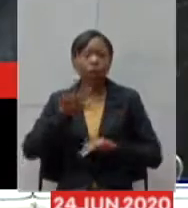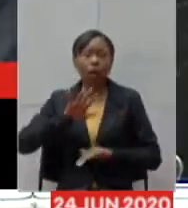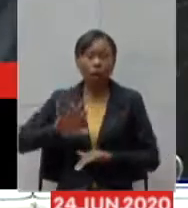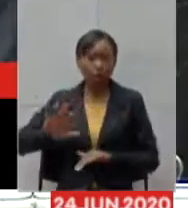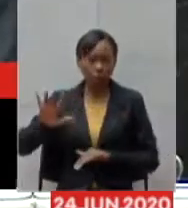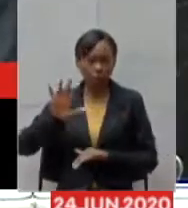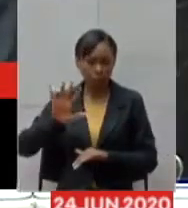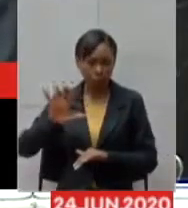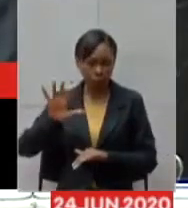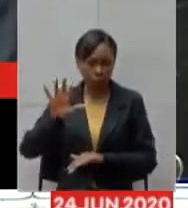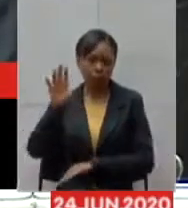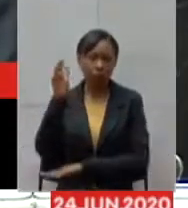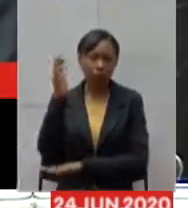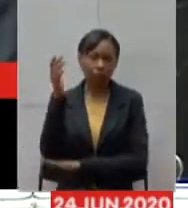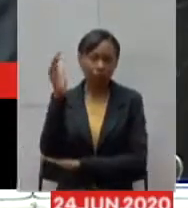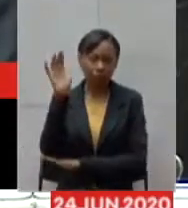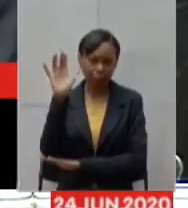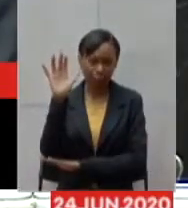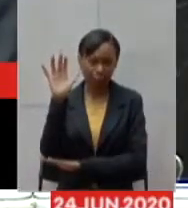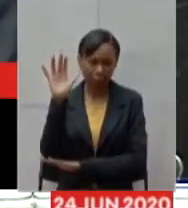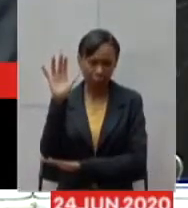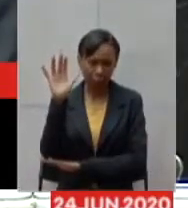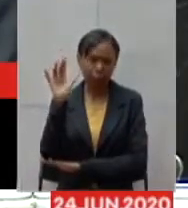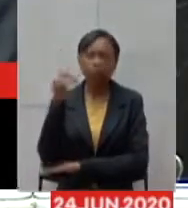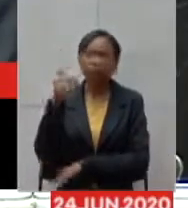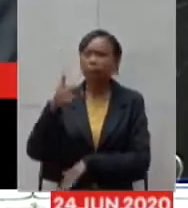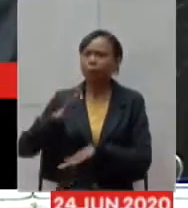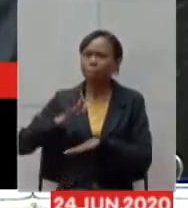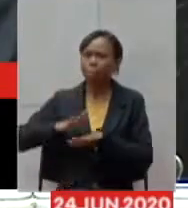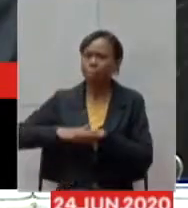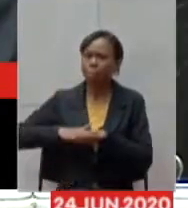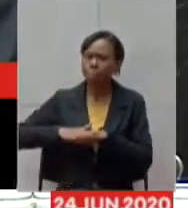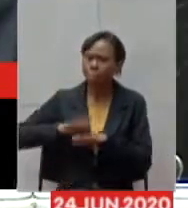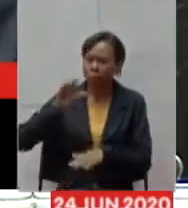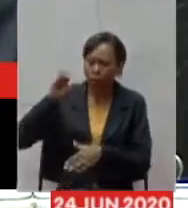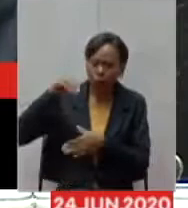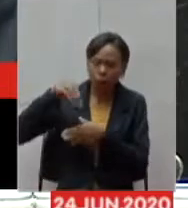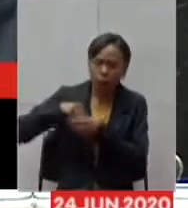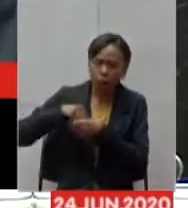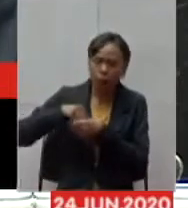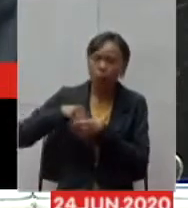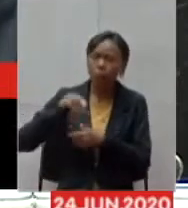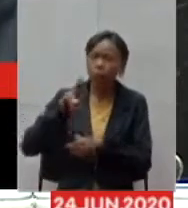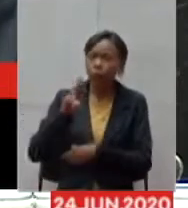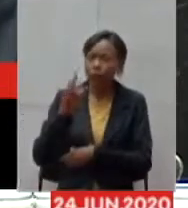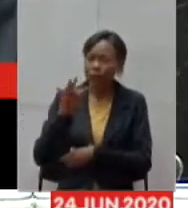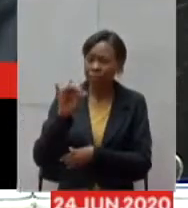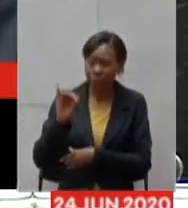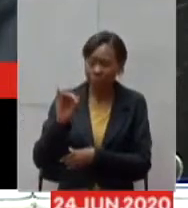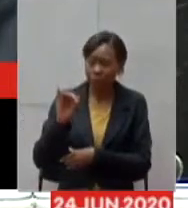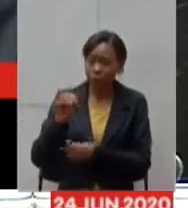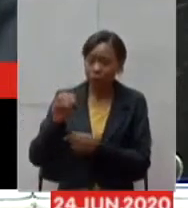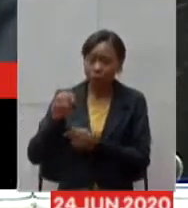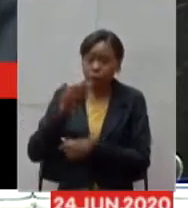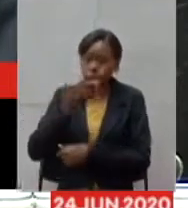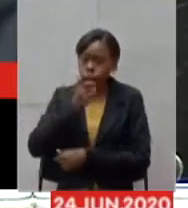tinha uma ocupação maior de terapia intensiva já nós teríamos leitos ainda em Coronel